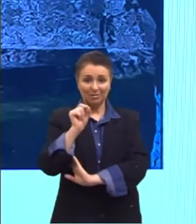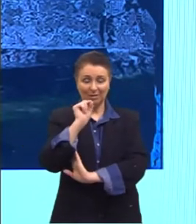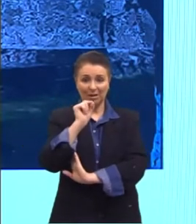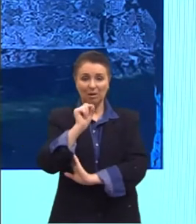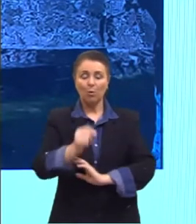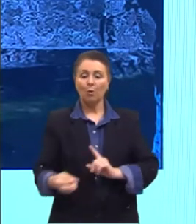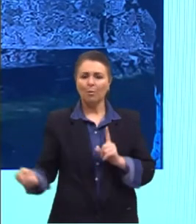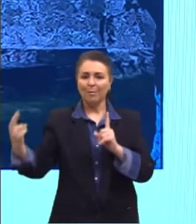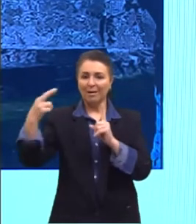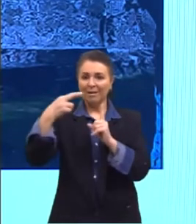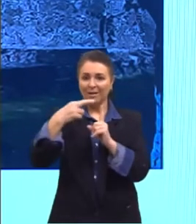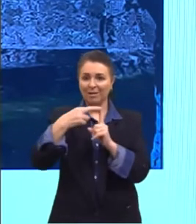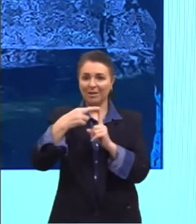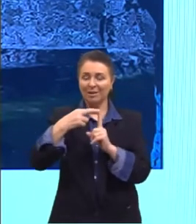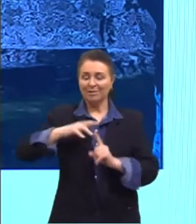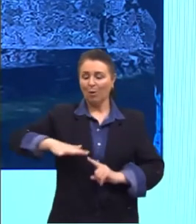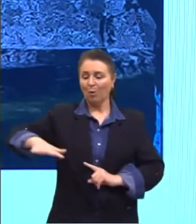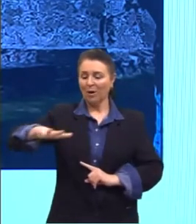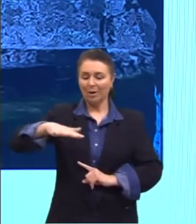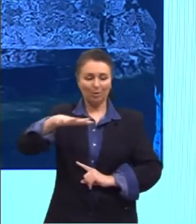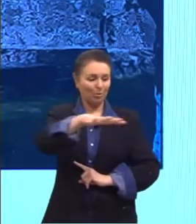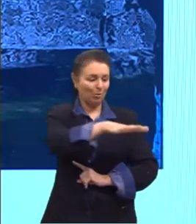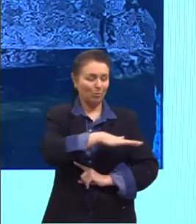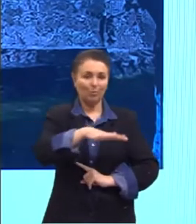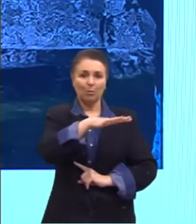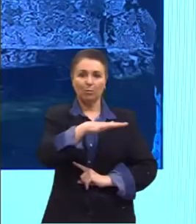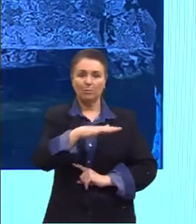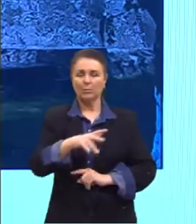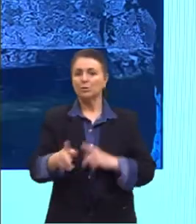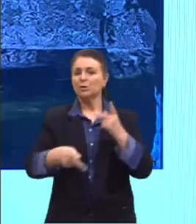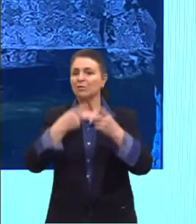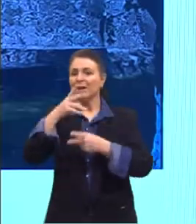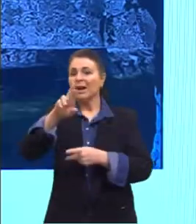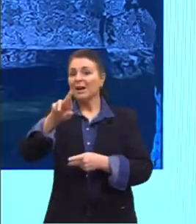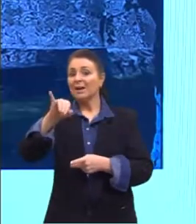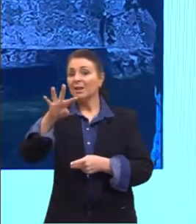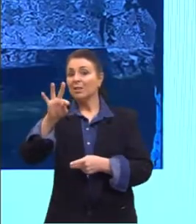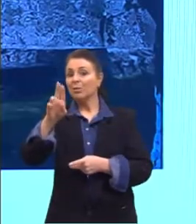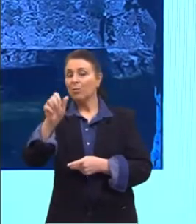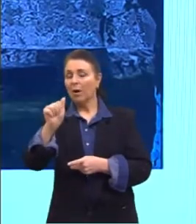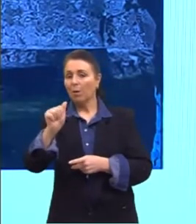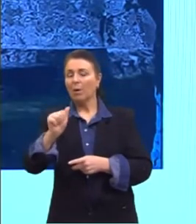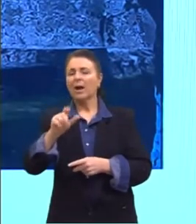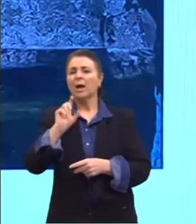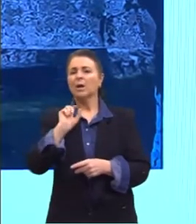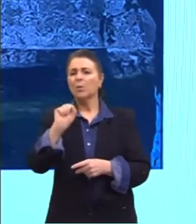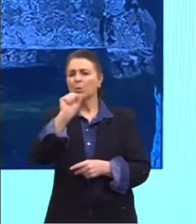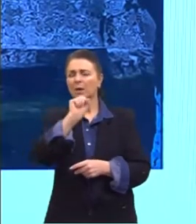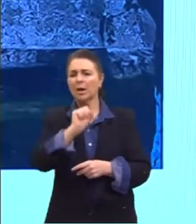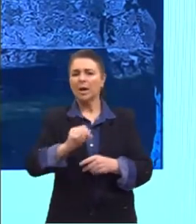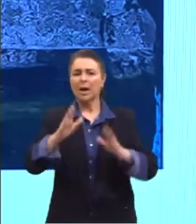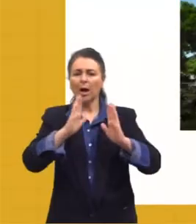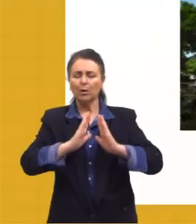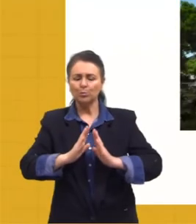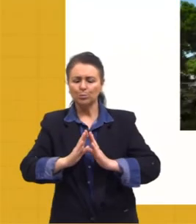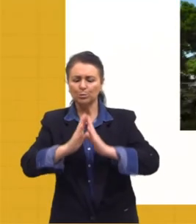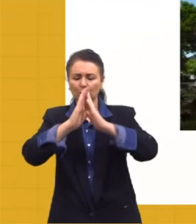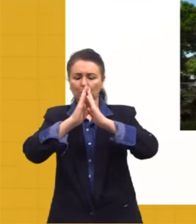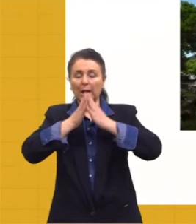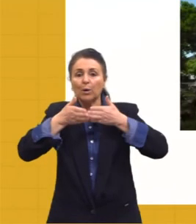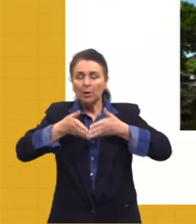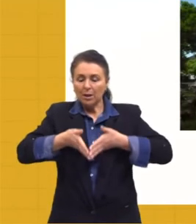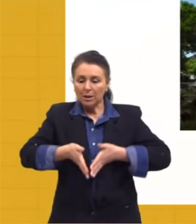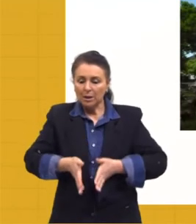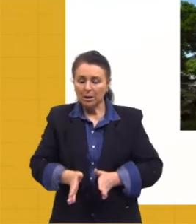referência a um determinado ritual. Quando a gente fala de ritual, nós estamos falando de cerimônias que variam entre nascimento,